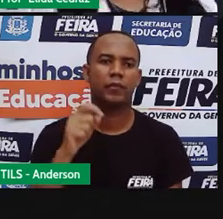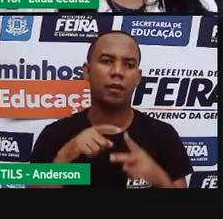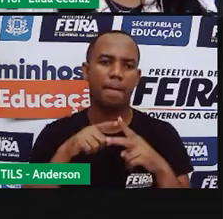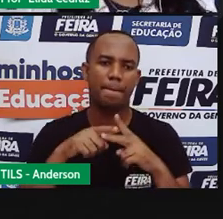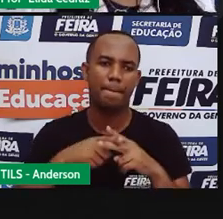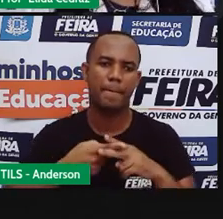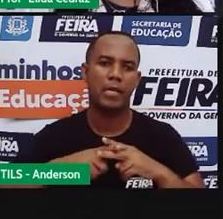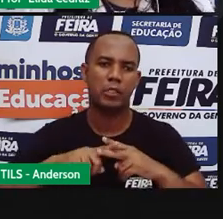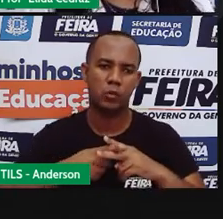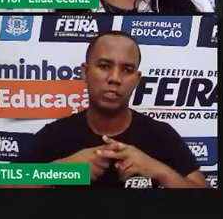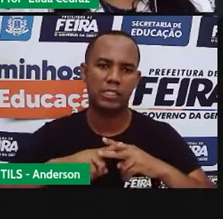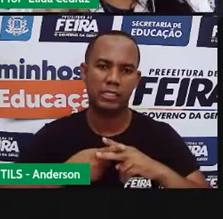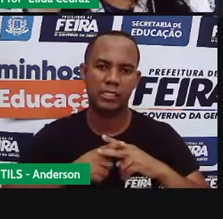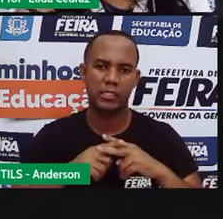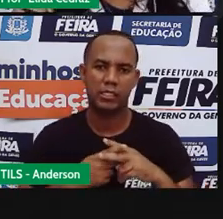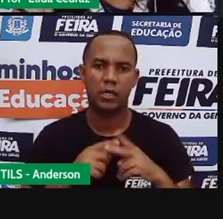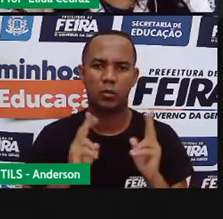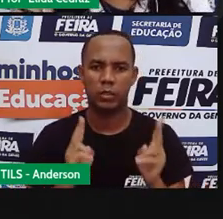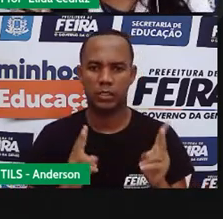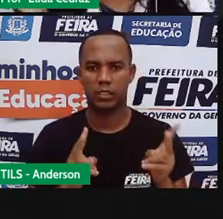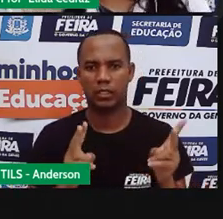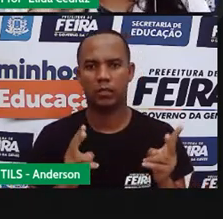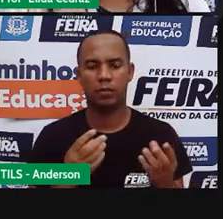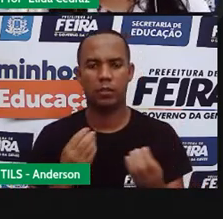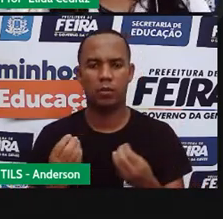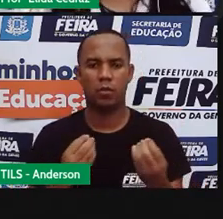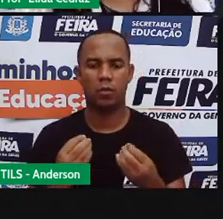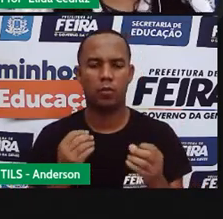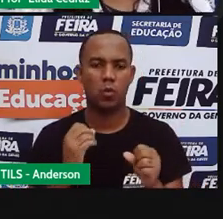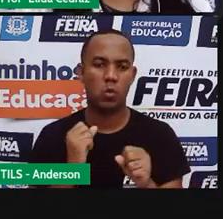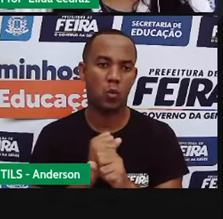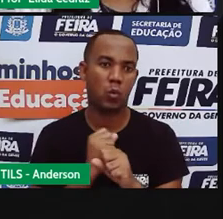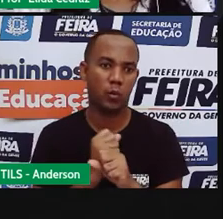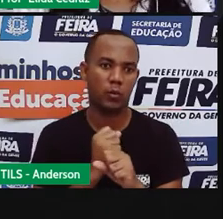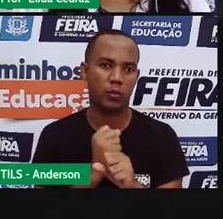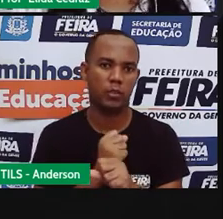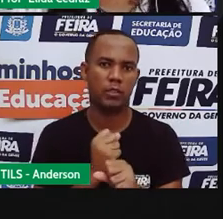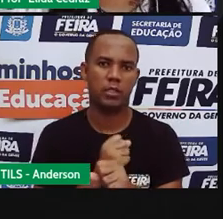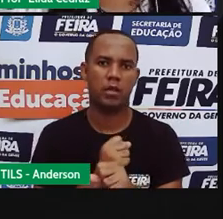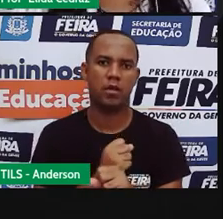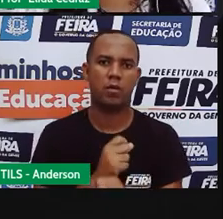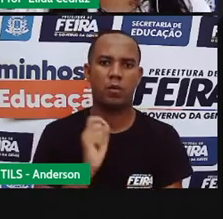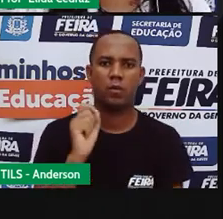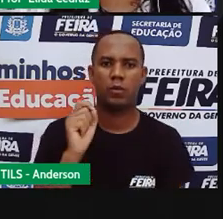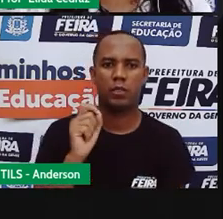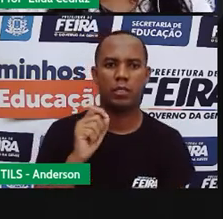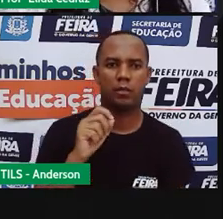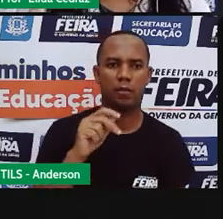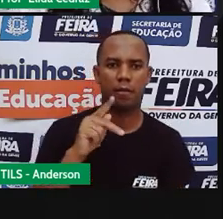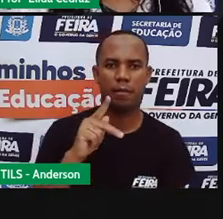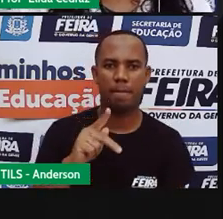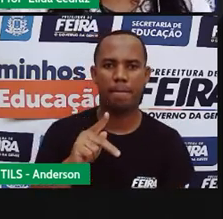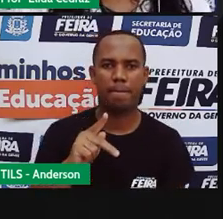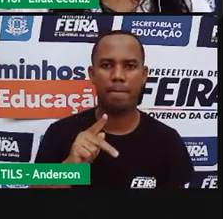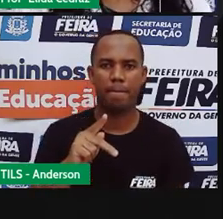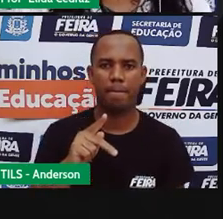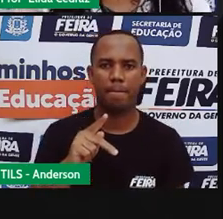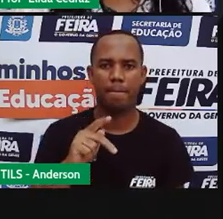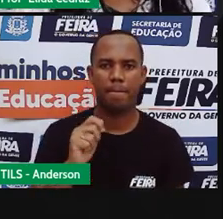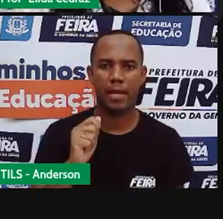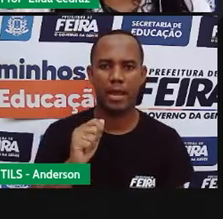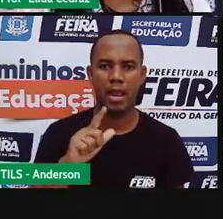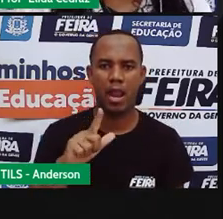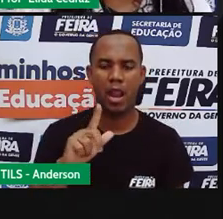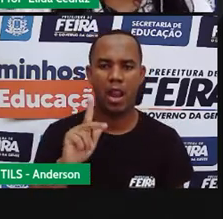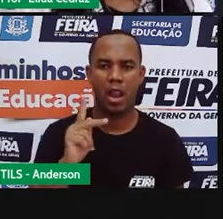Manutenção periódica. As construções de pare e as construções de madeira precisam ser